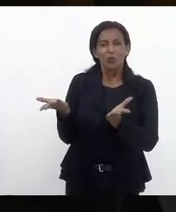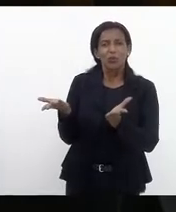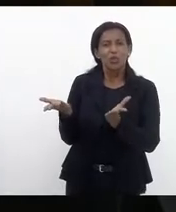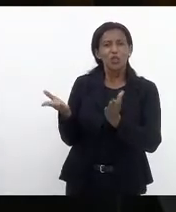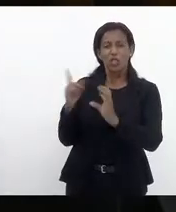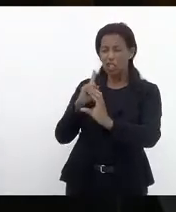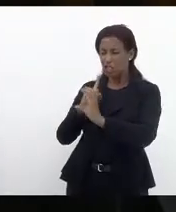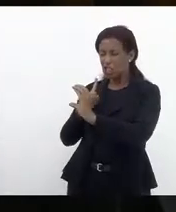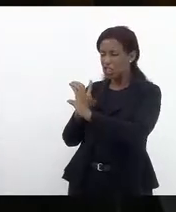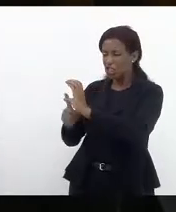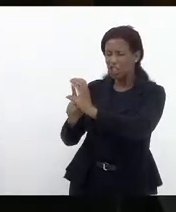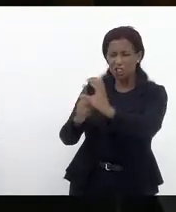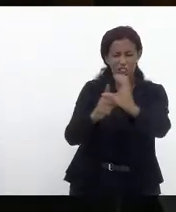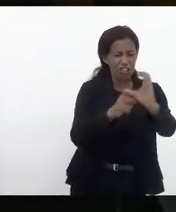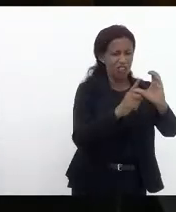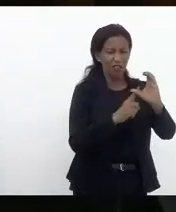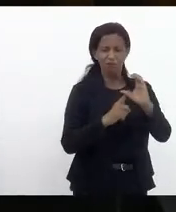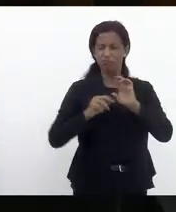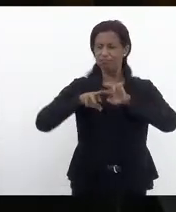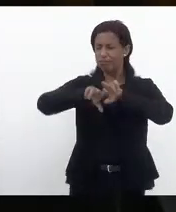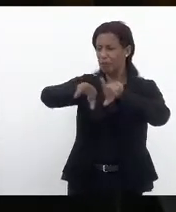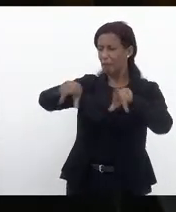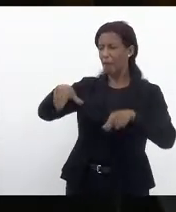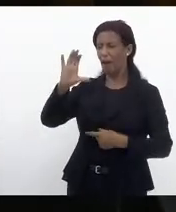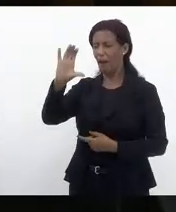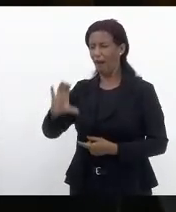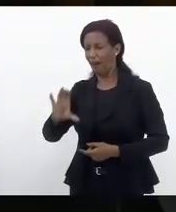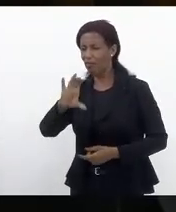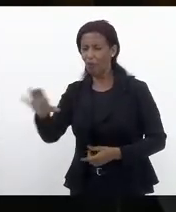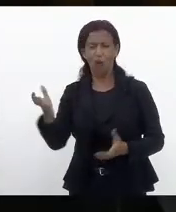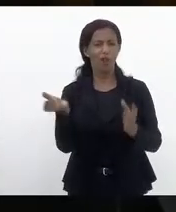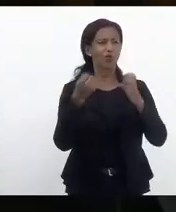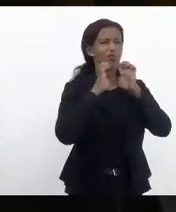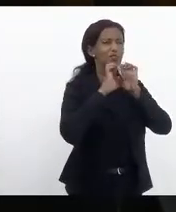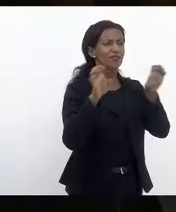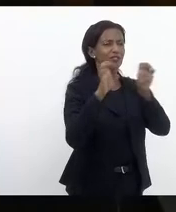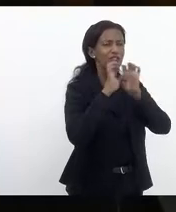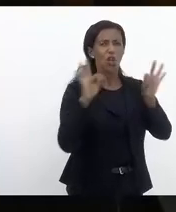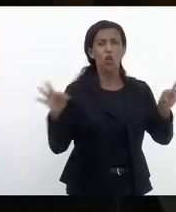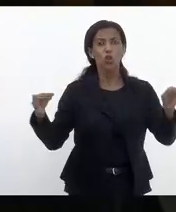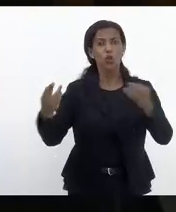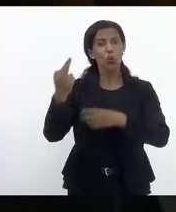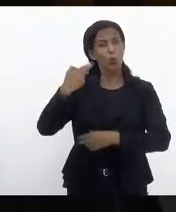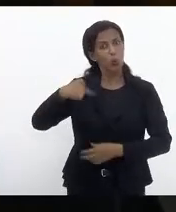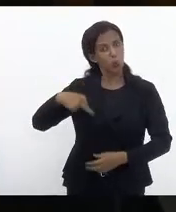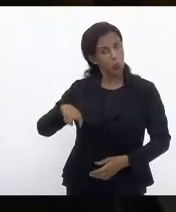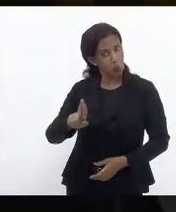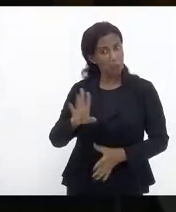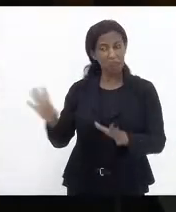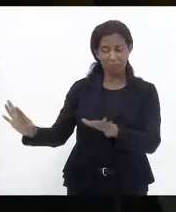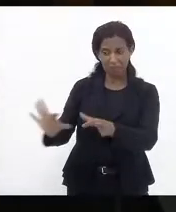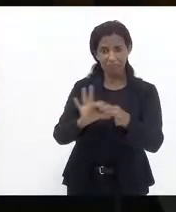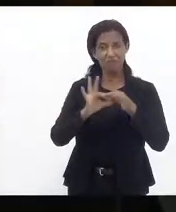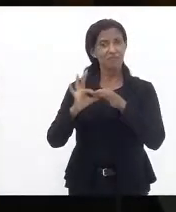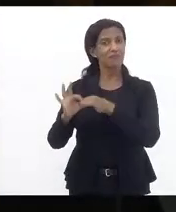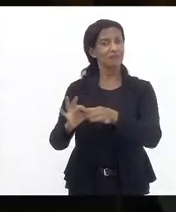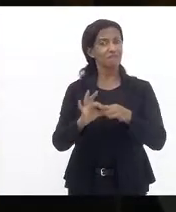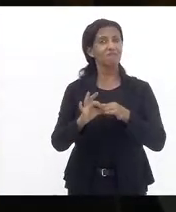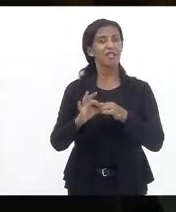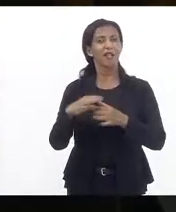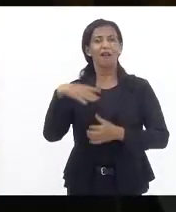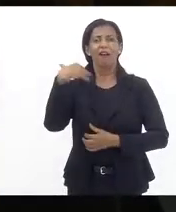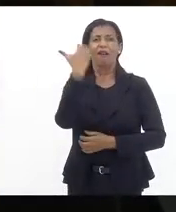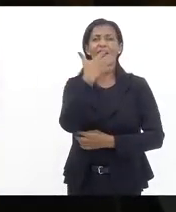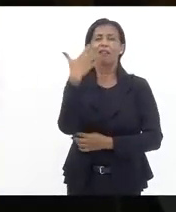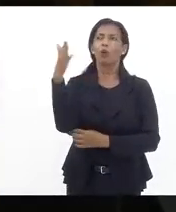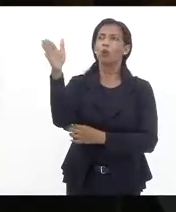estavam de diferentes denominações católicos evangélicos todas as religiões irmanadas para entoar o hino